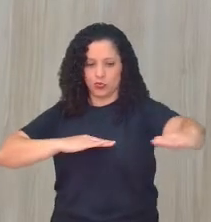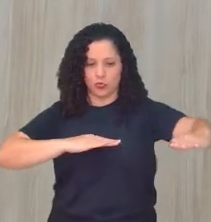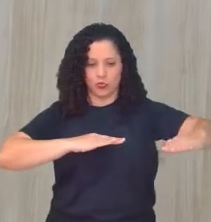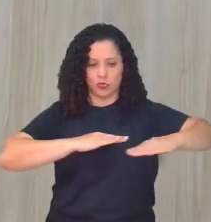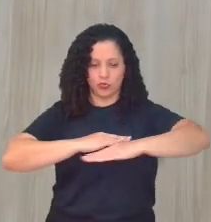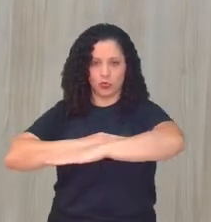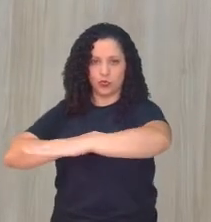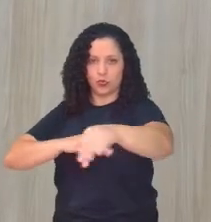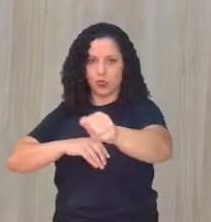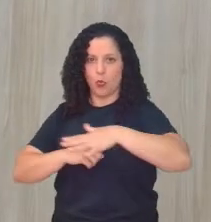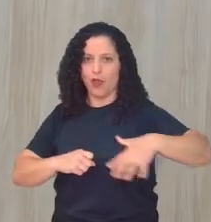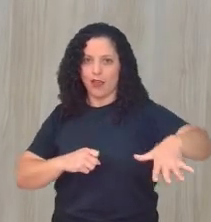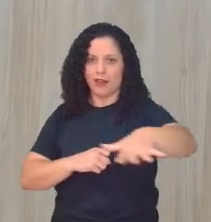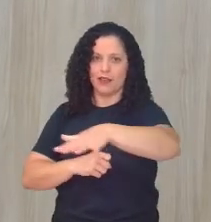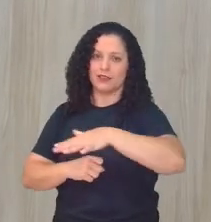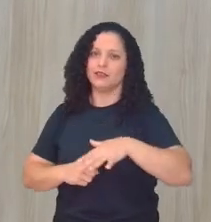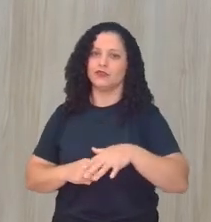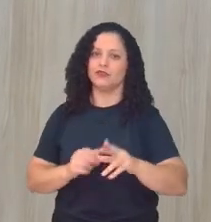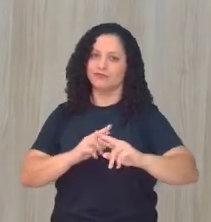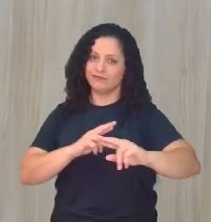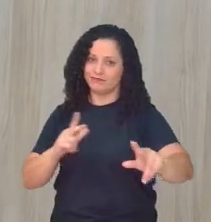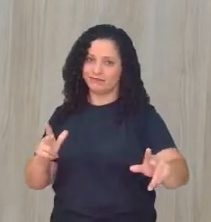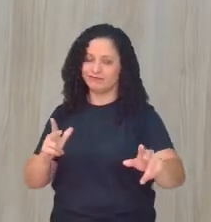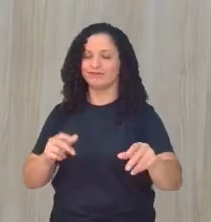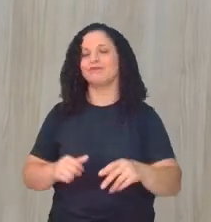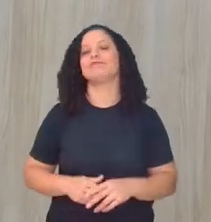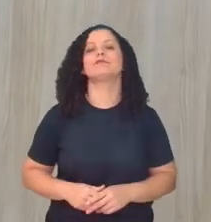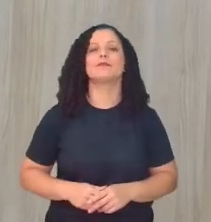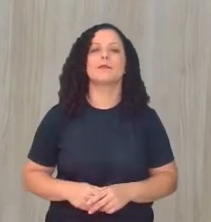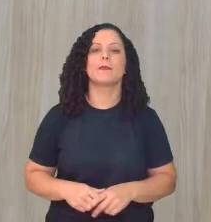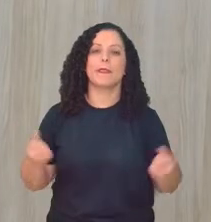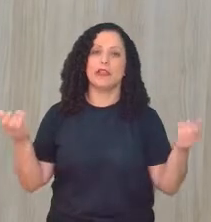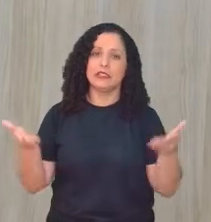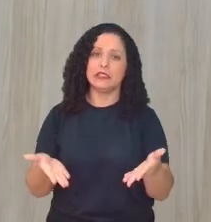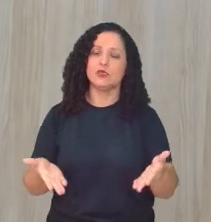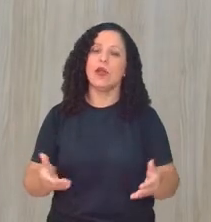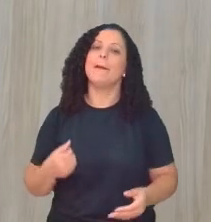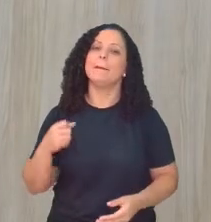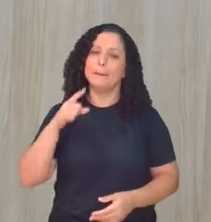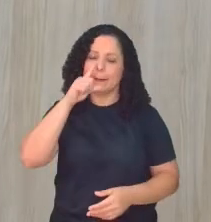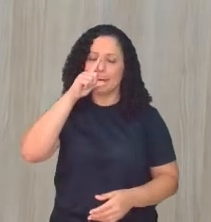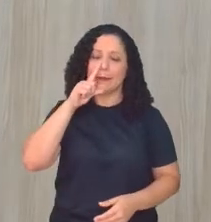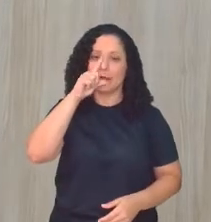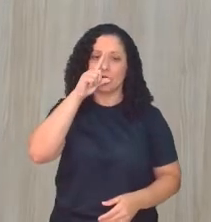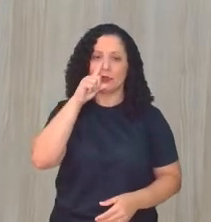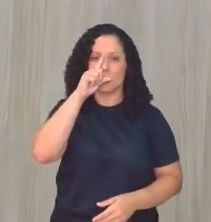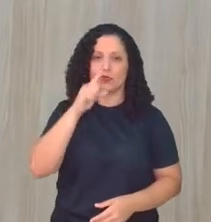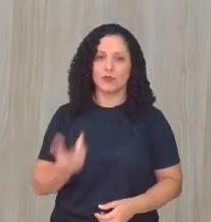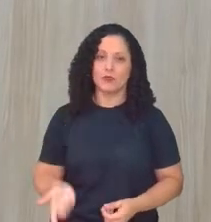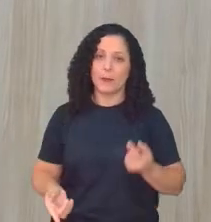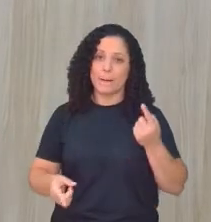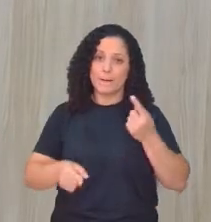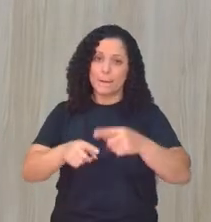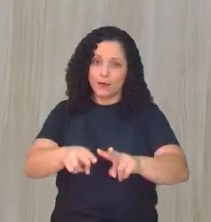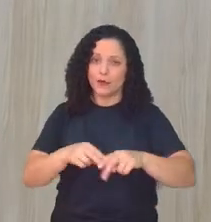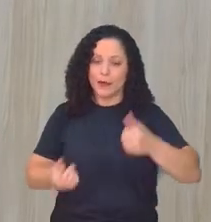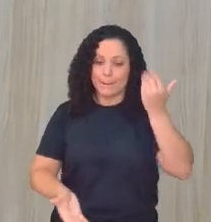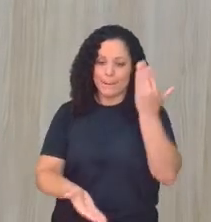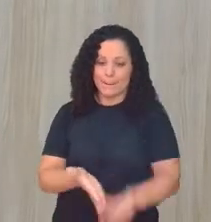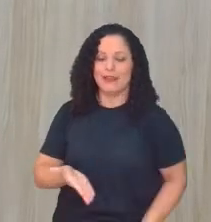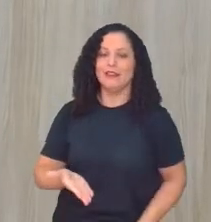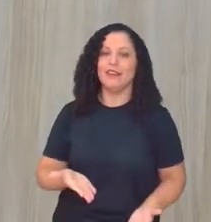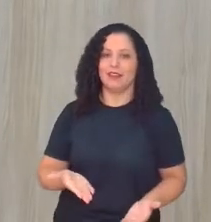contato, em áreas de transição. Percebe? Então, isso é muito grave, isso é muito sério, porque é uma perda de biodiversidade.